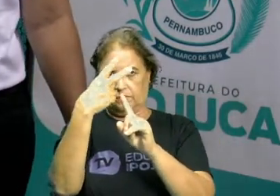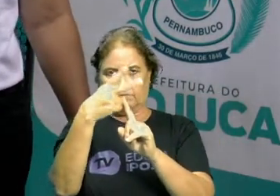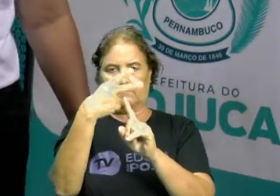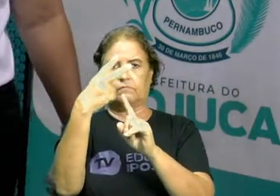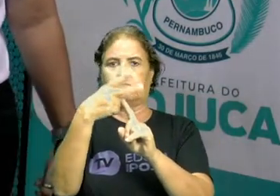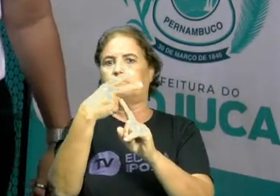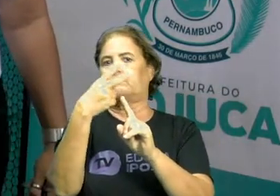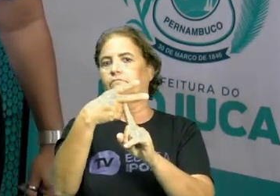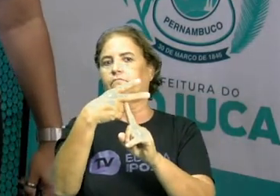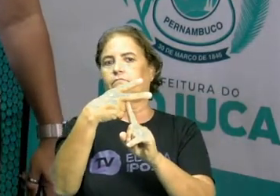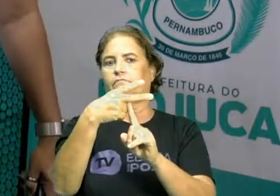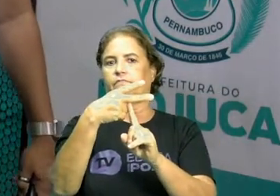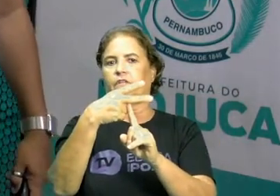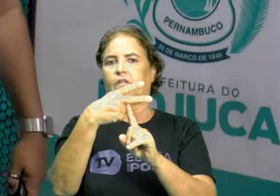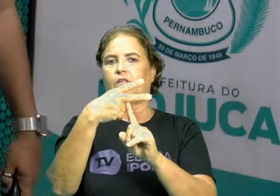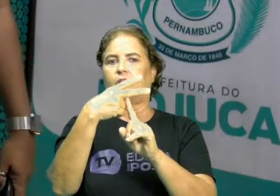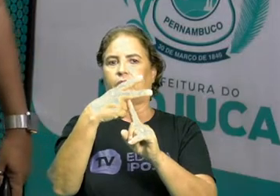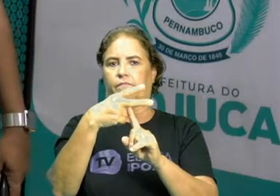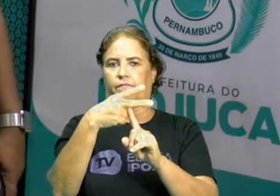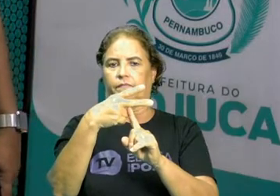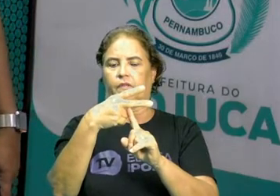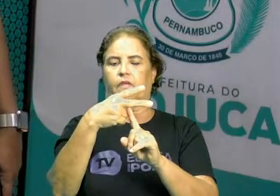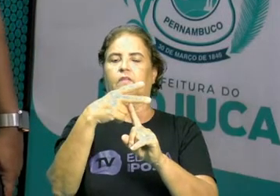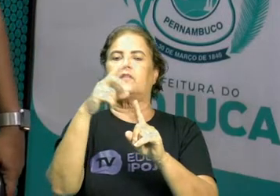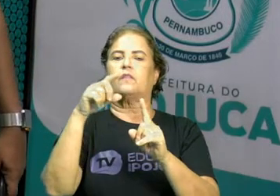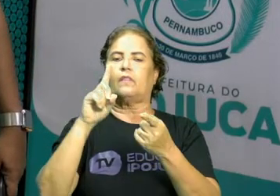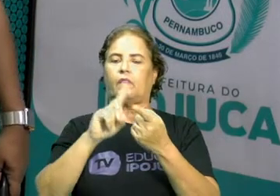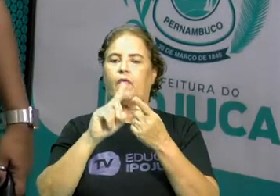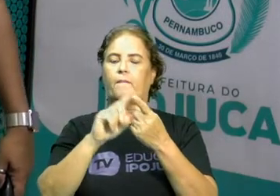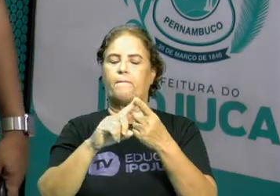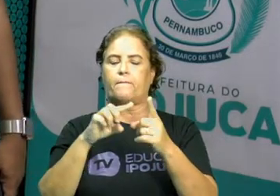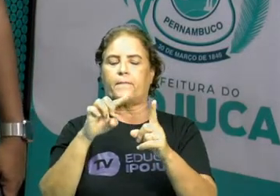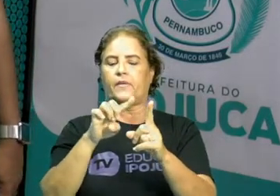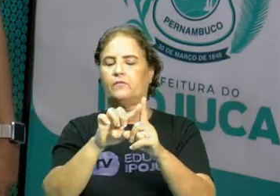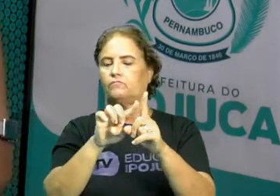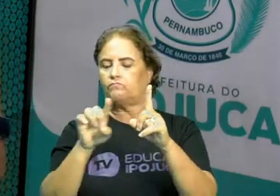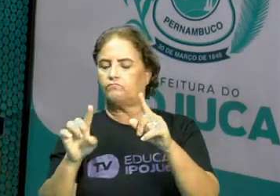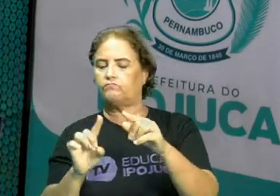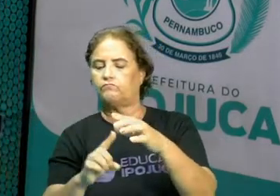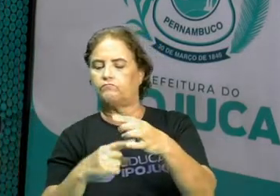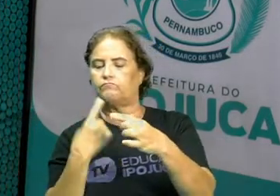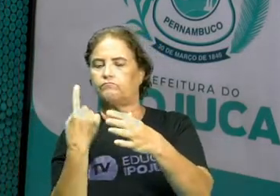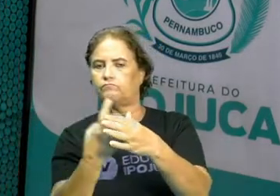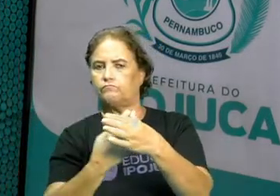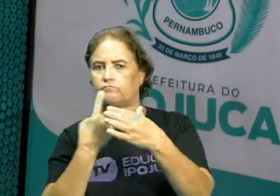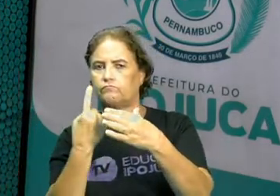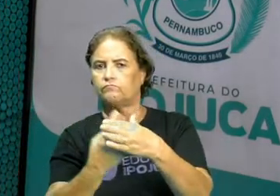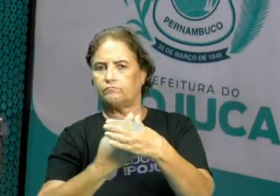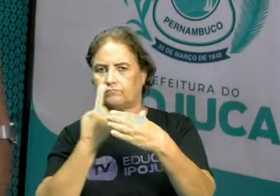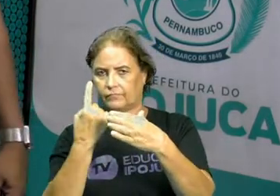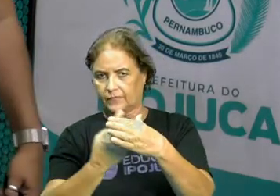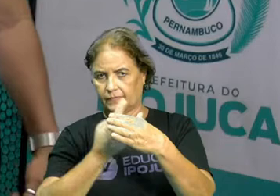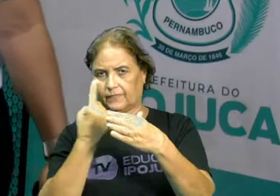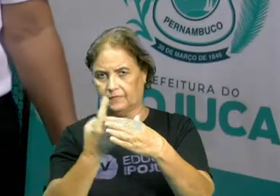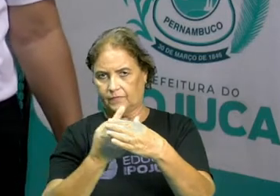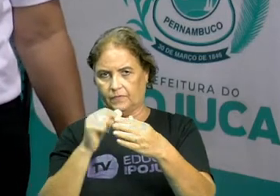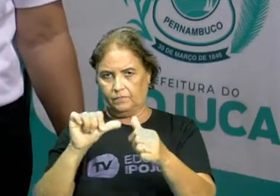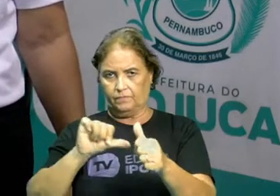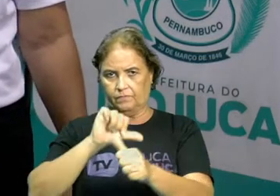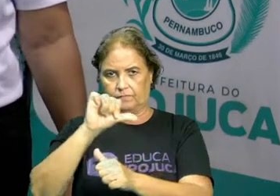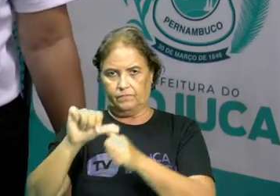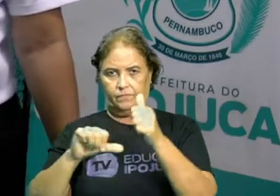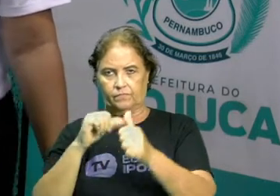a girar as hélices, ela vai girar também a turbina, que vai gerar energia elétrica.